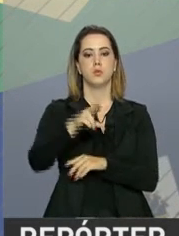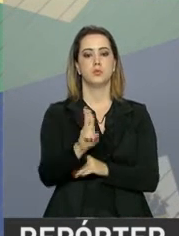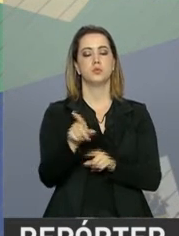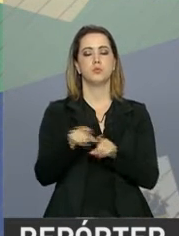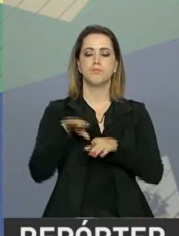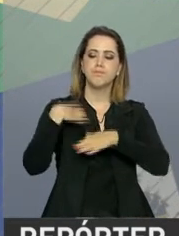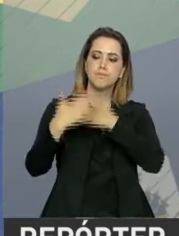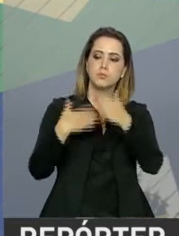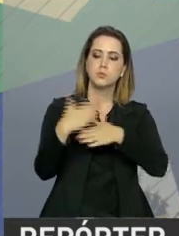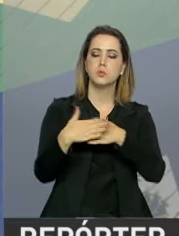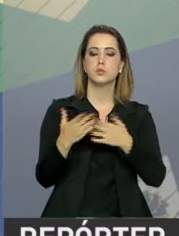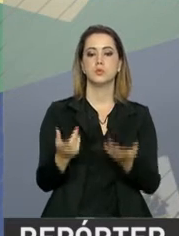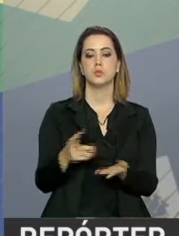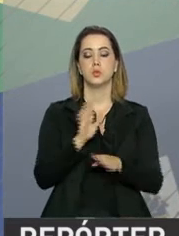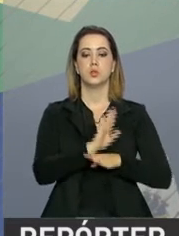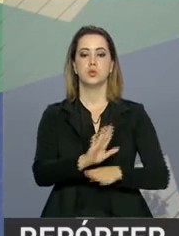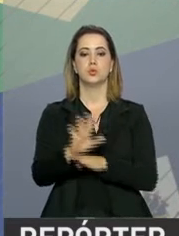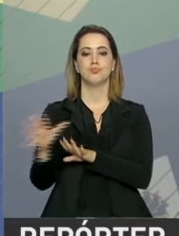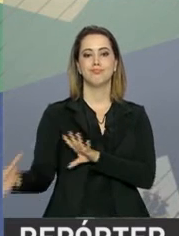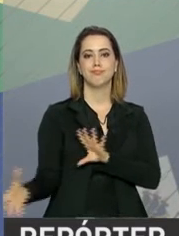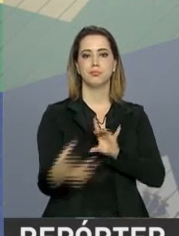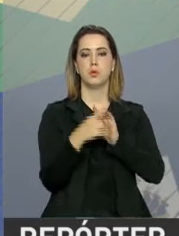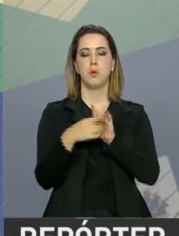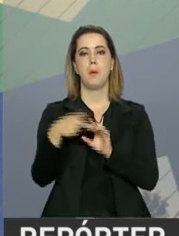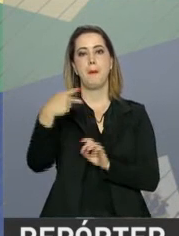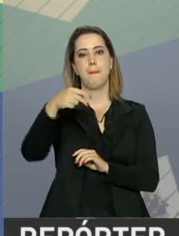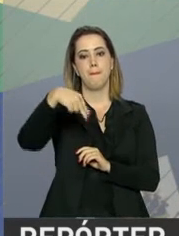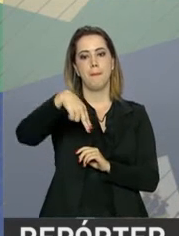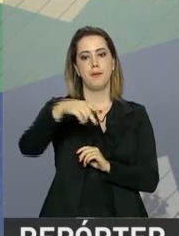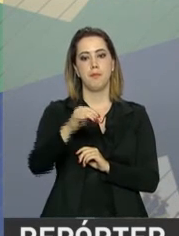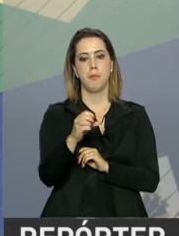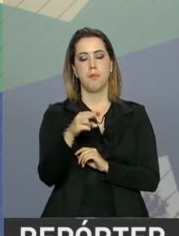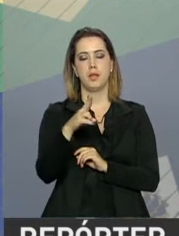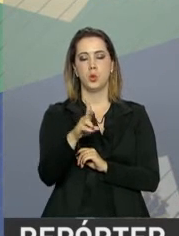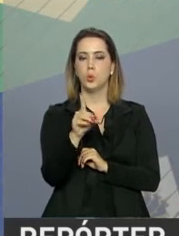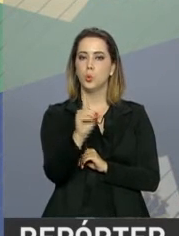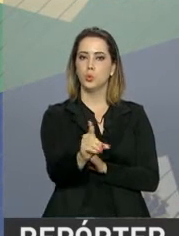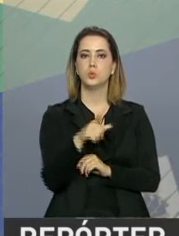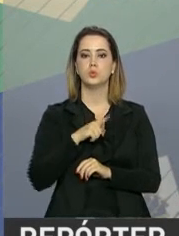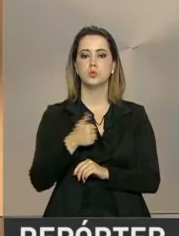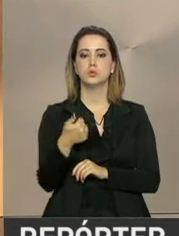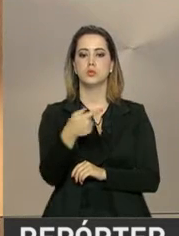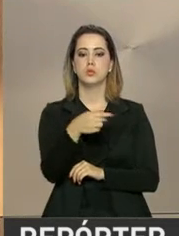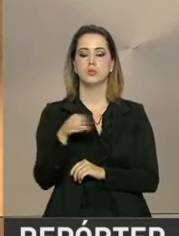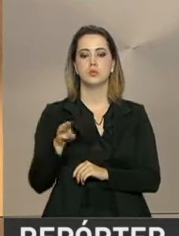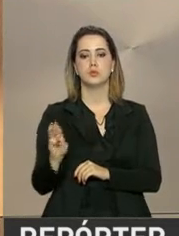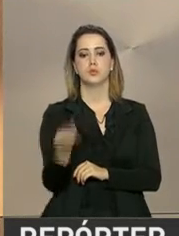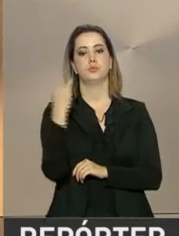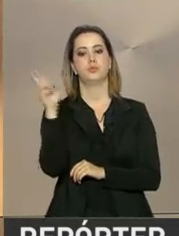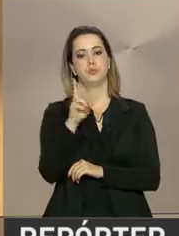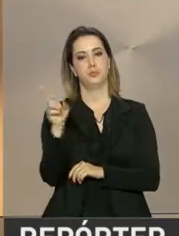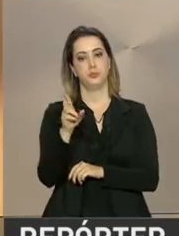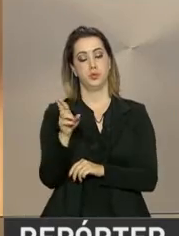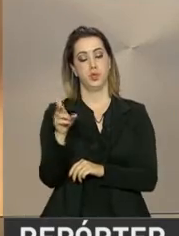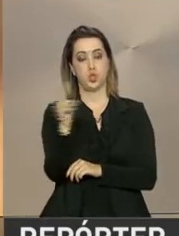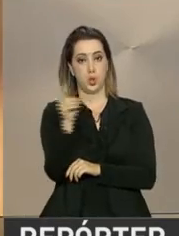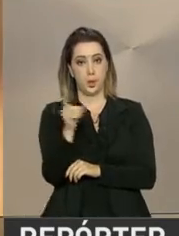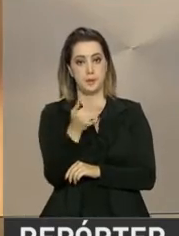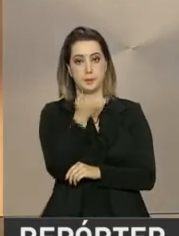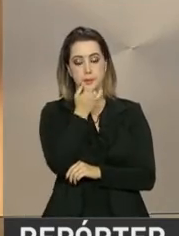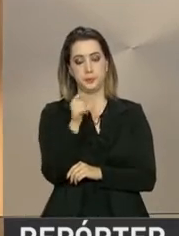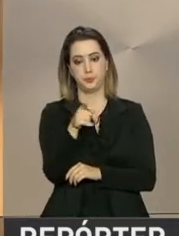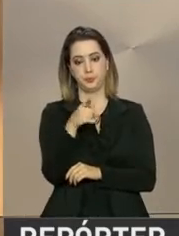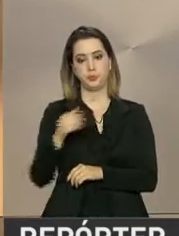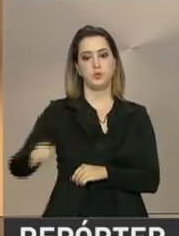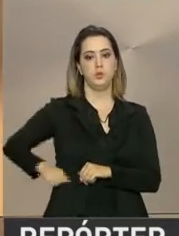para o Desenvolvimento. O investimento do PNUD será de 17 milhões de dólares. O embaixador do Haiti no Brasil,